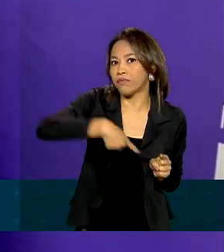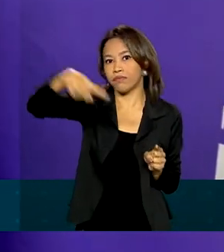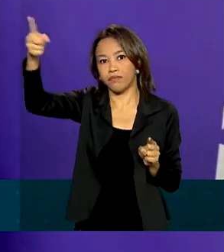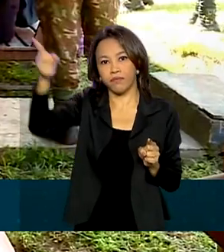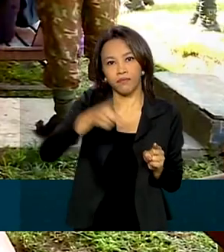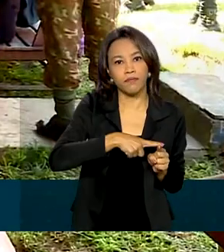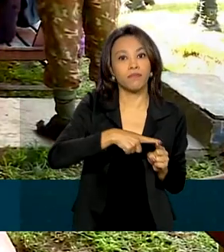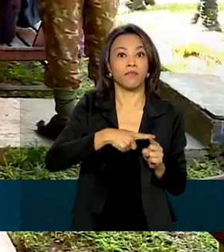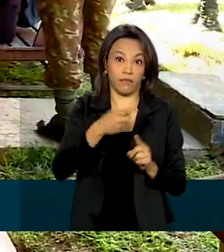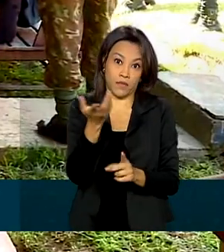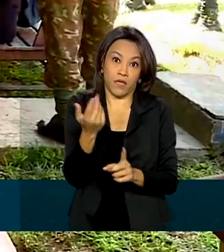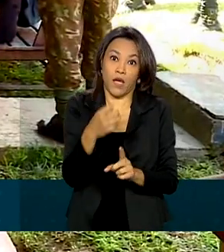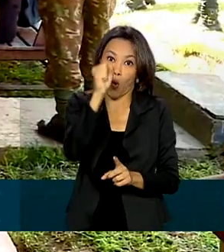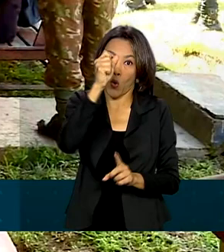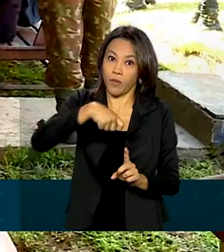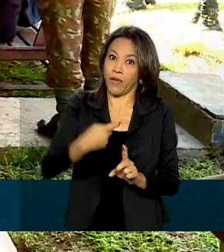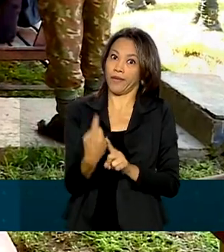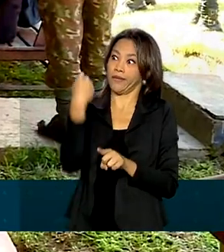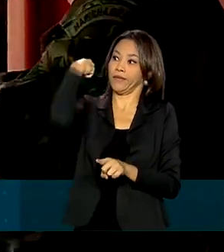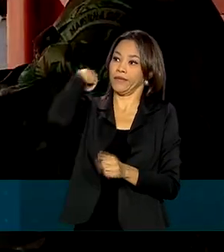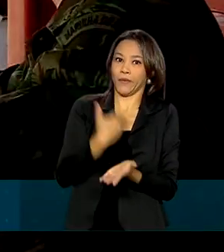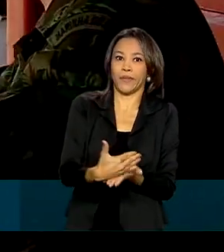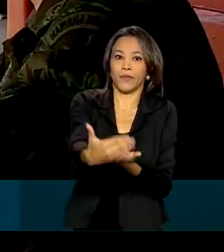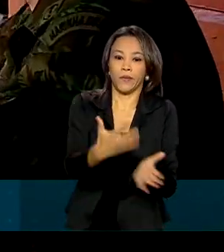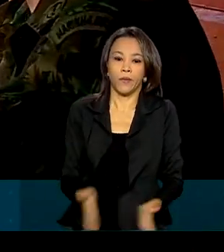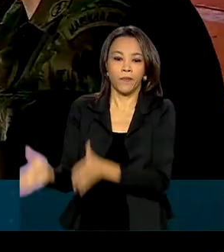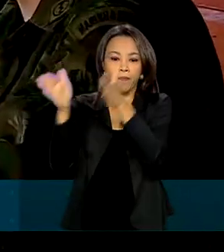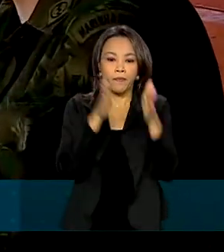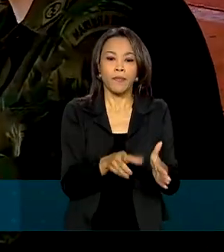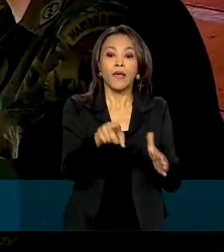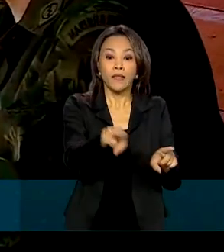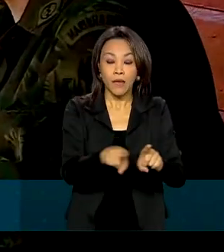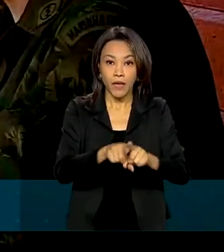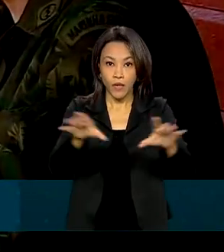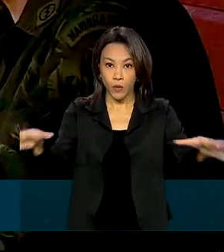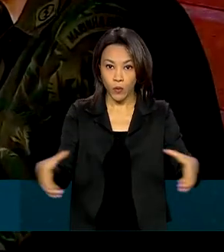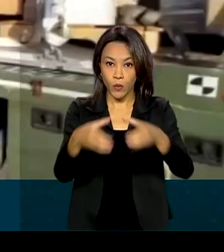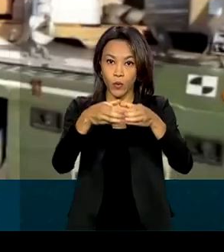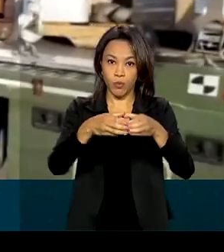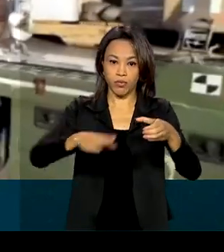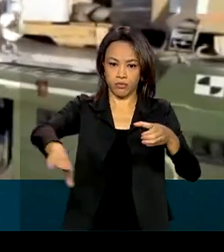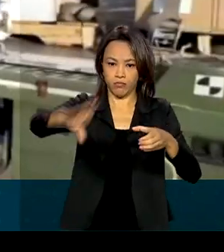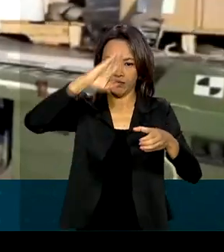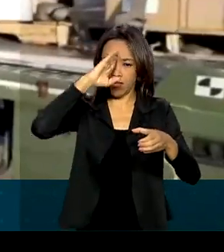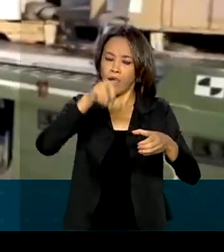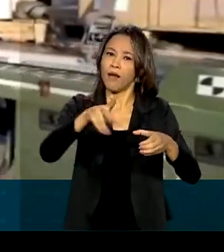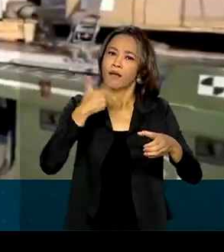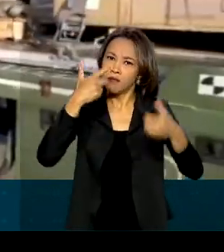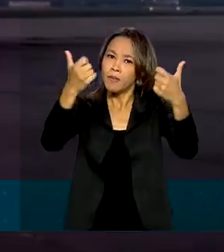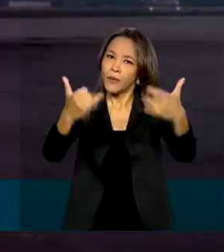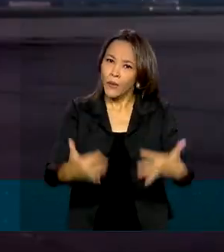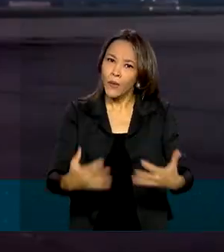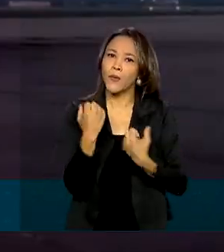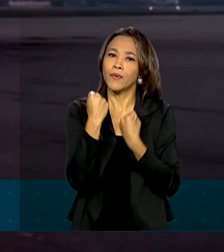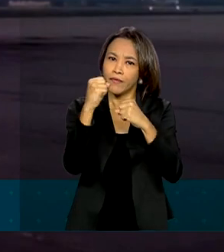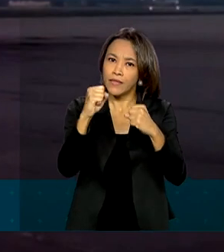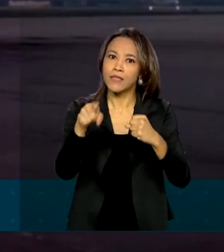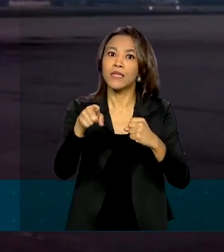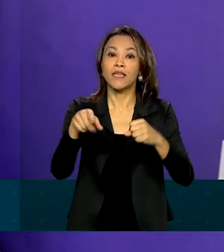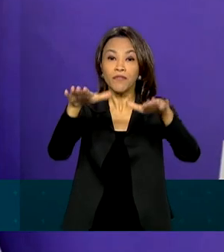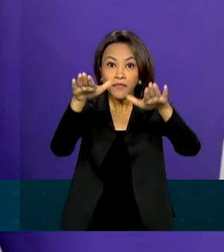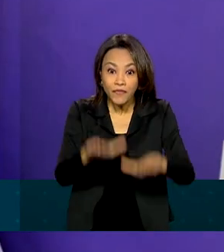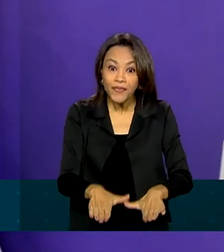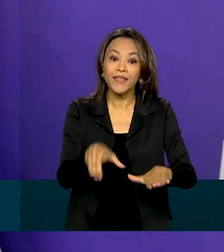meses atrás. Além do saldo positivo, a defesa ainda fala sobre o legado que fica com a operação Covid